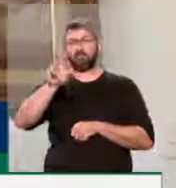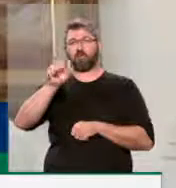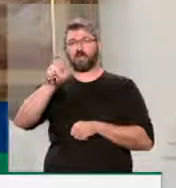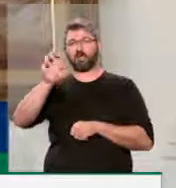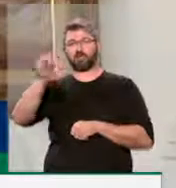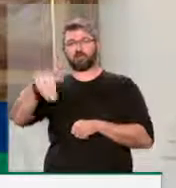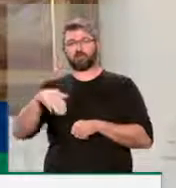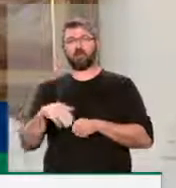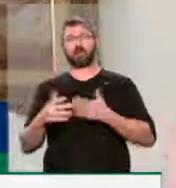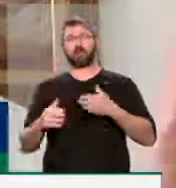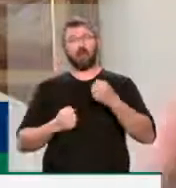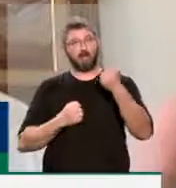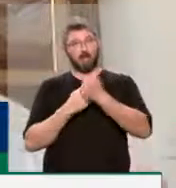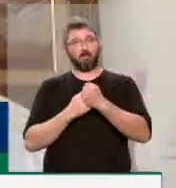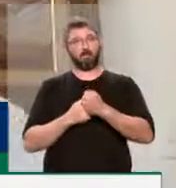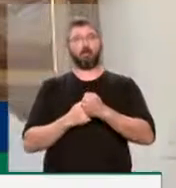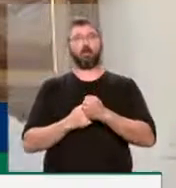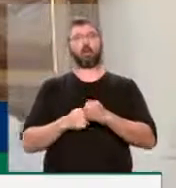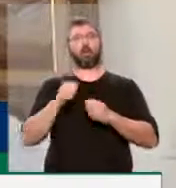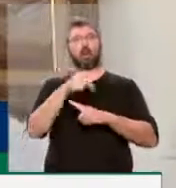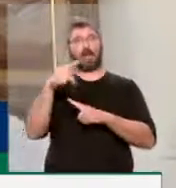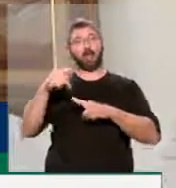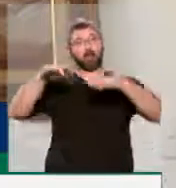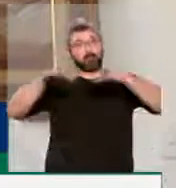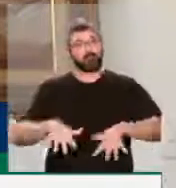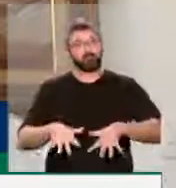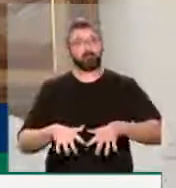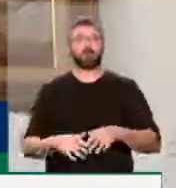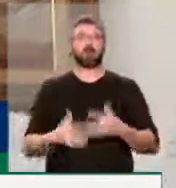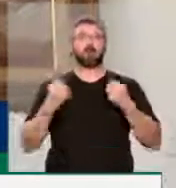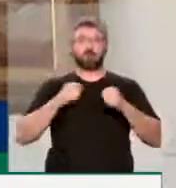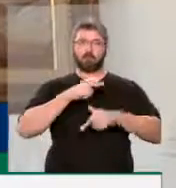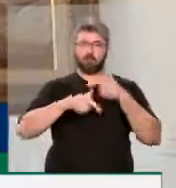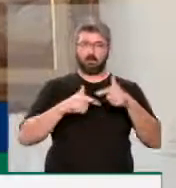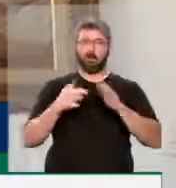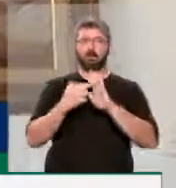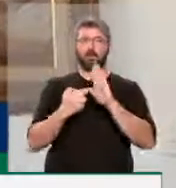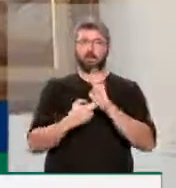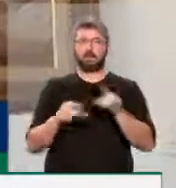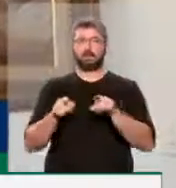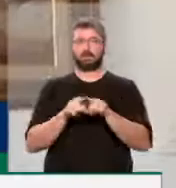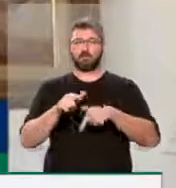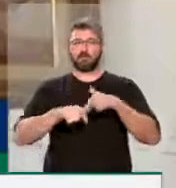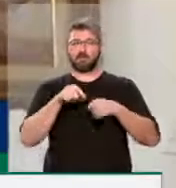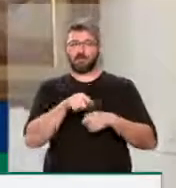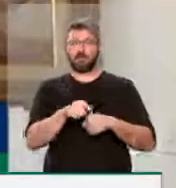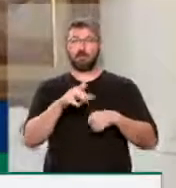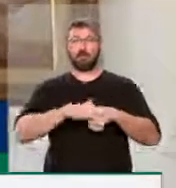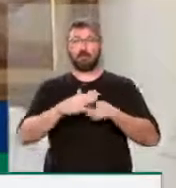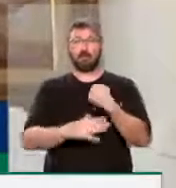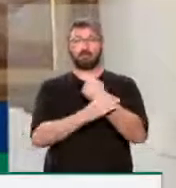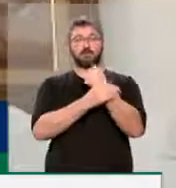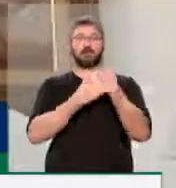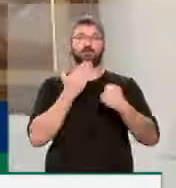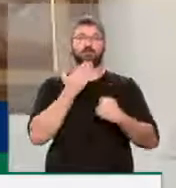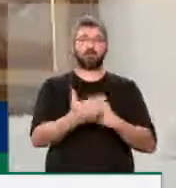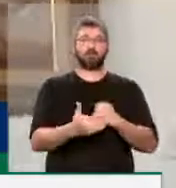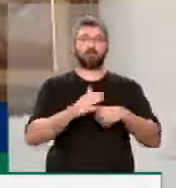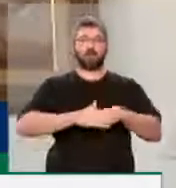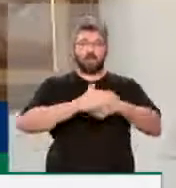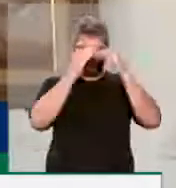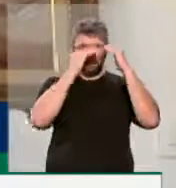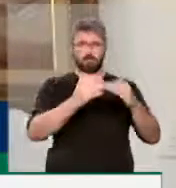aplicativos e vamos trabalhar aqui dentro do Congresso para regulamentar essa atividade, garantir mais segurança, mais